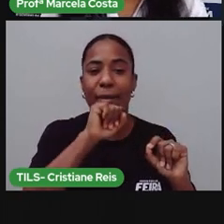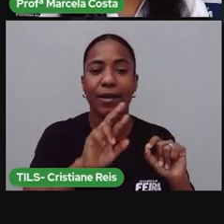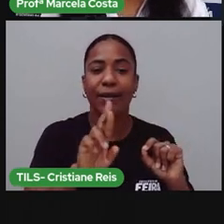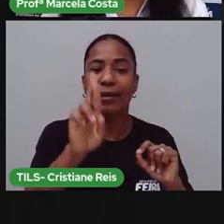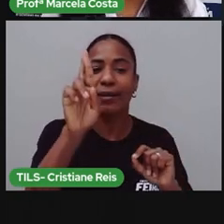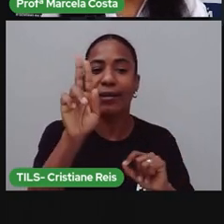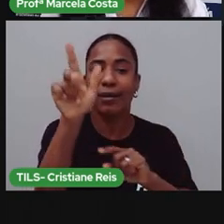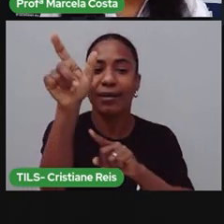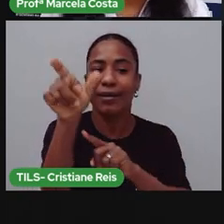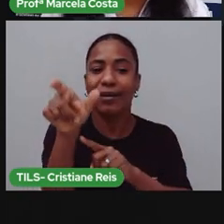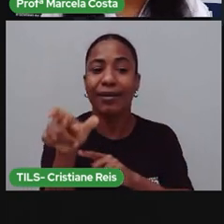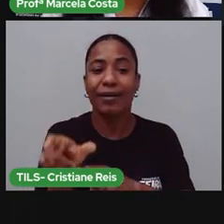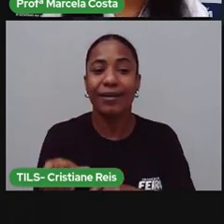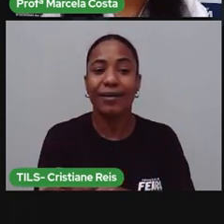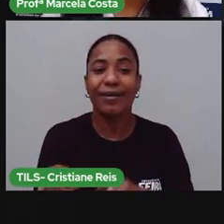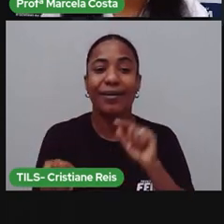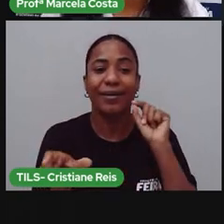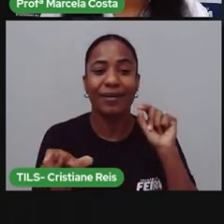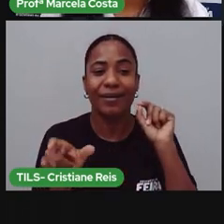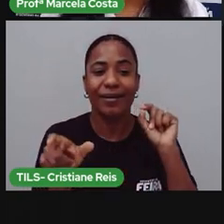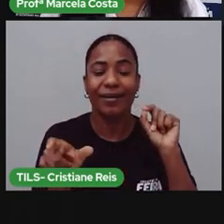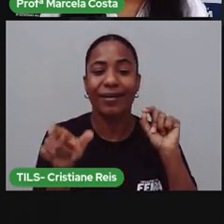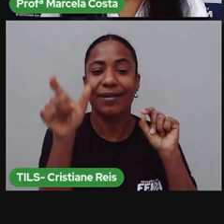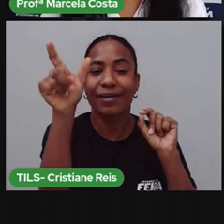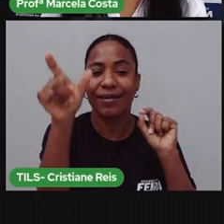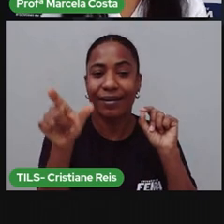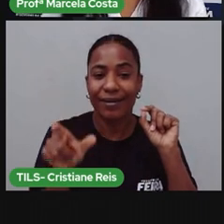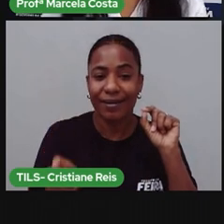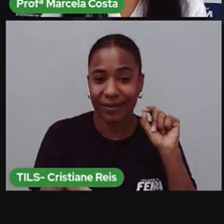A figura de mãe, tá ligada a que pessoa?